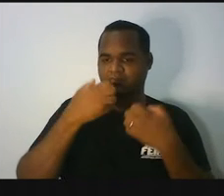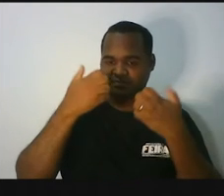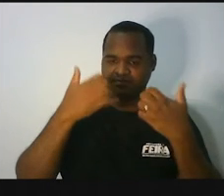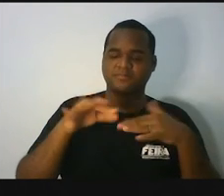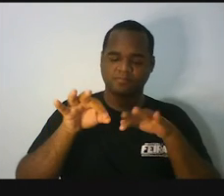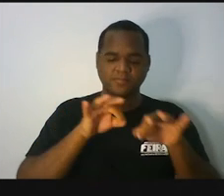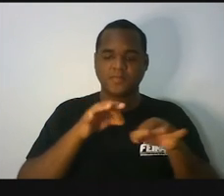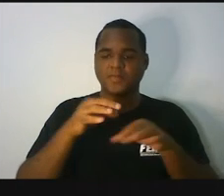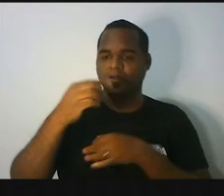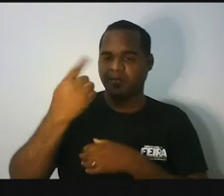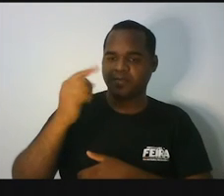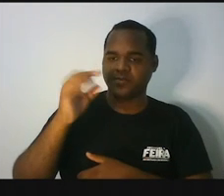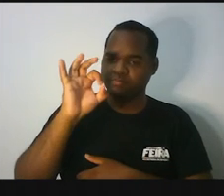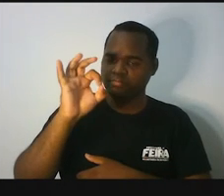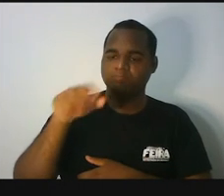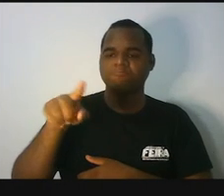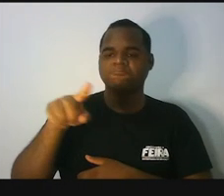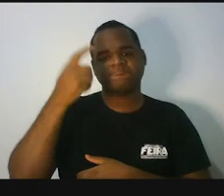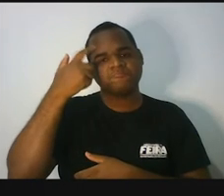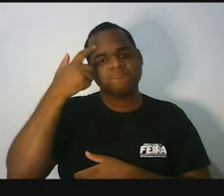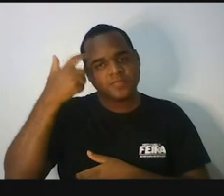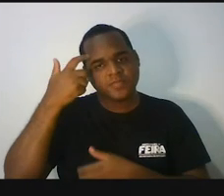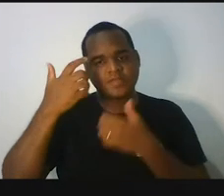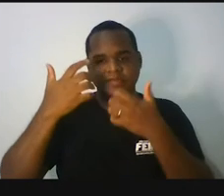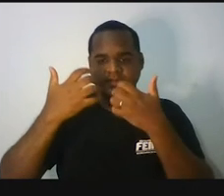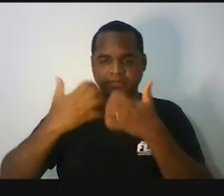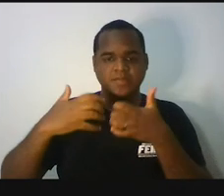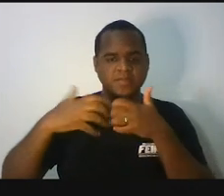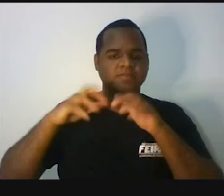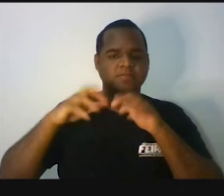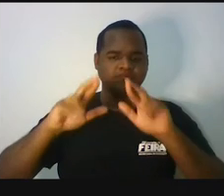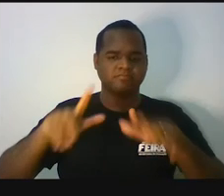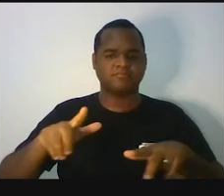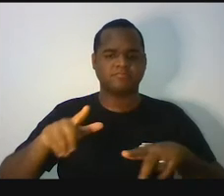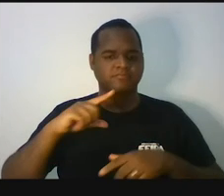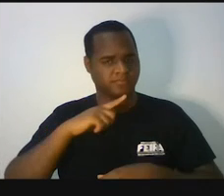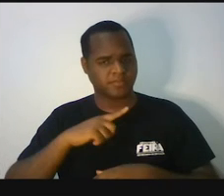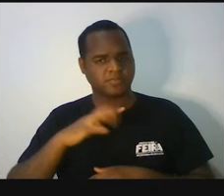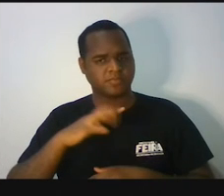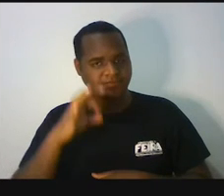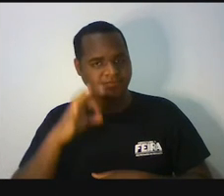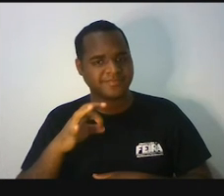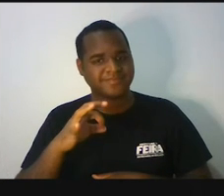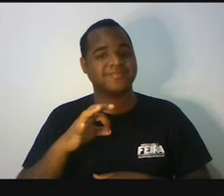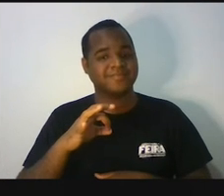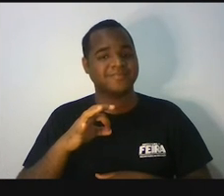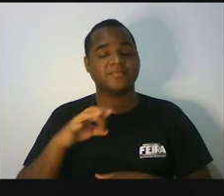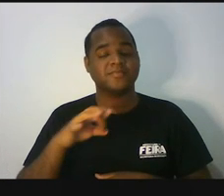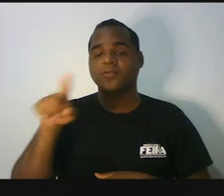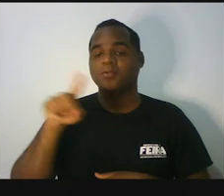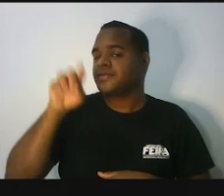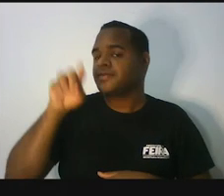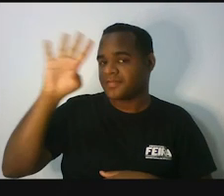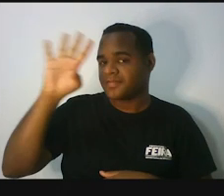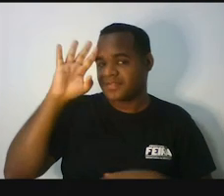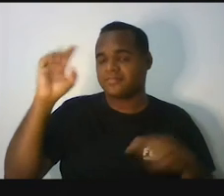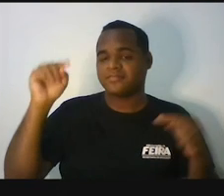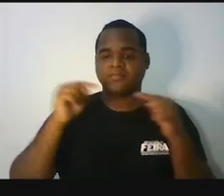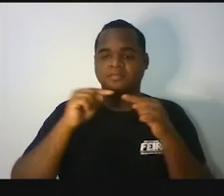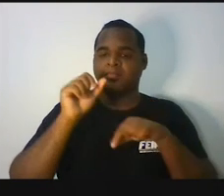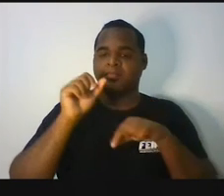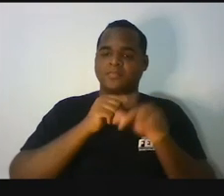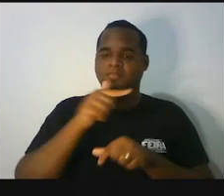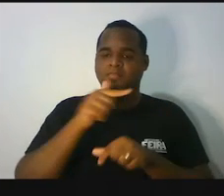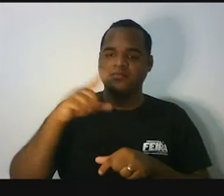primeiro grau a gente pensa de maneira inversa. Exatamente! A gente pensa de maneira inversa. E